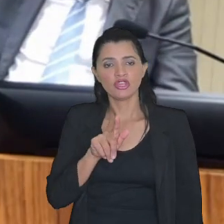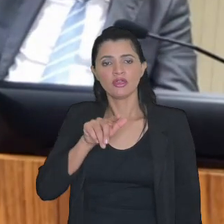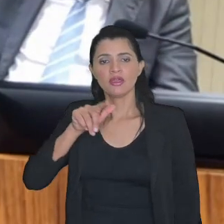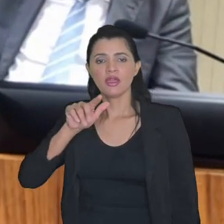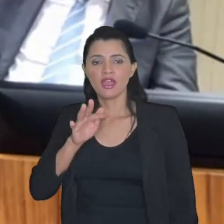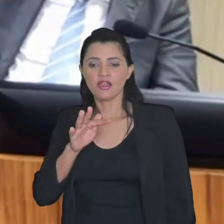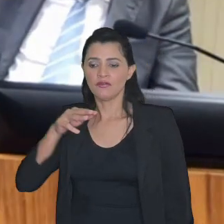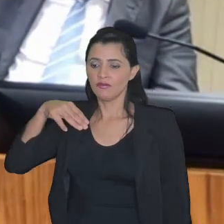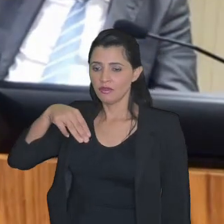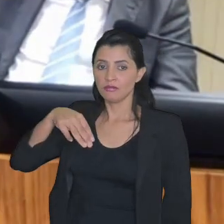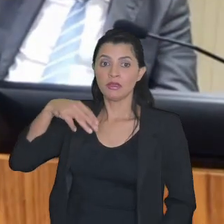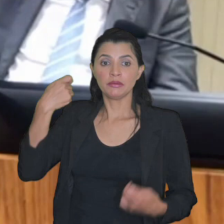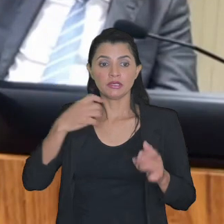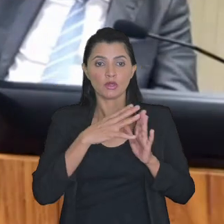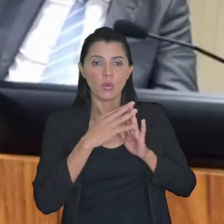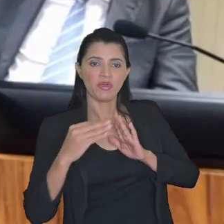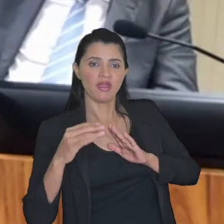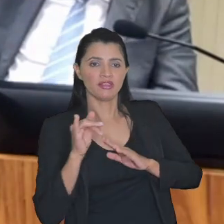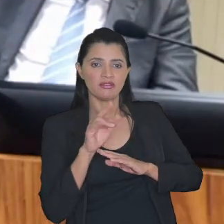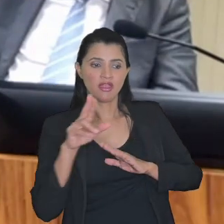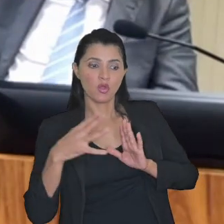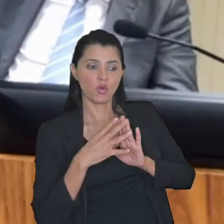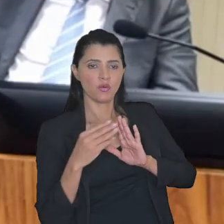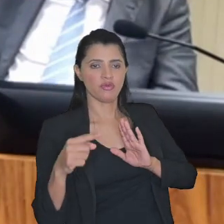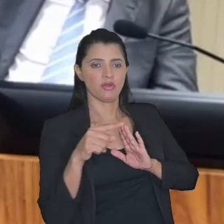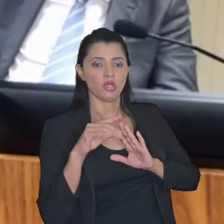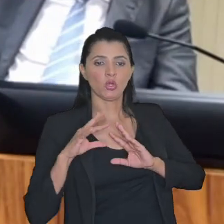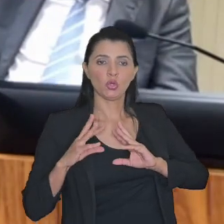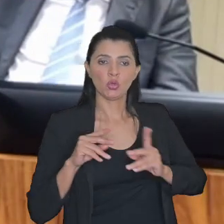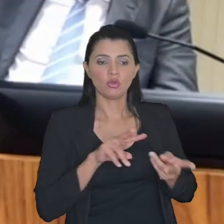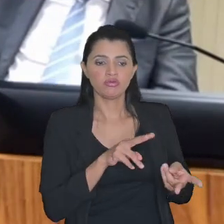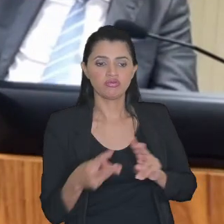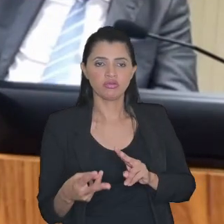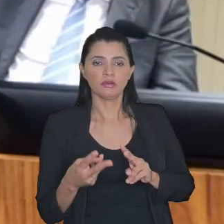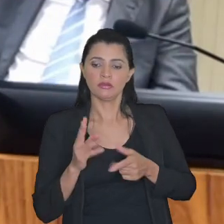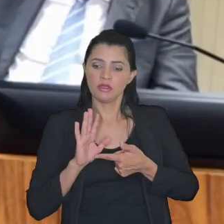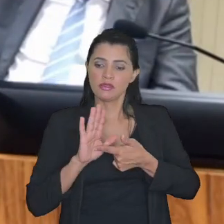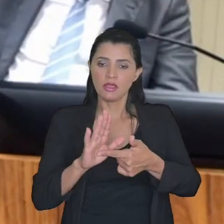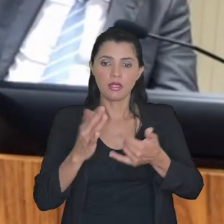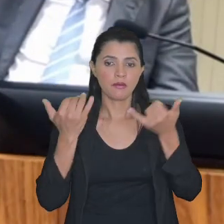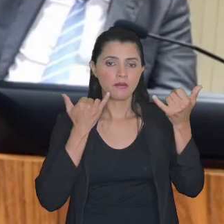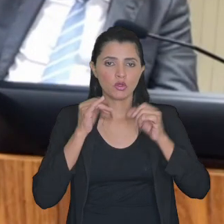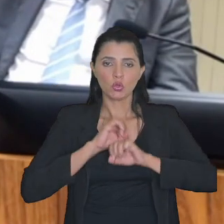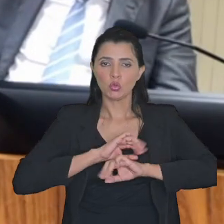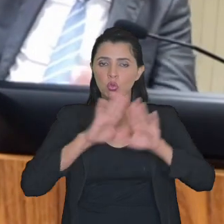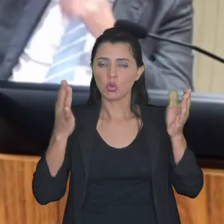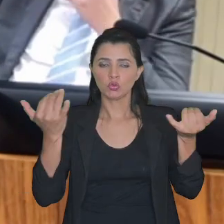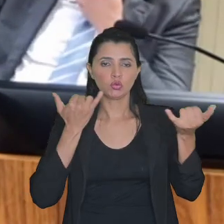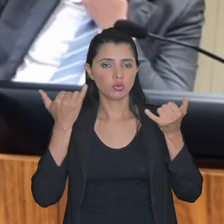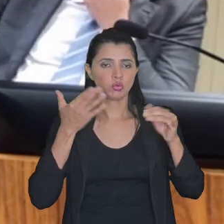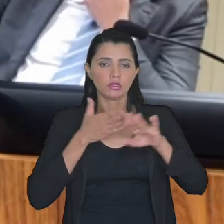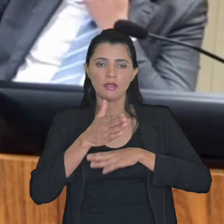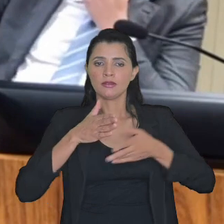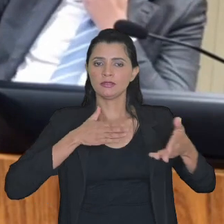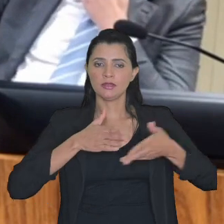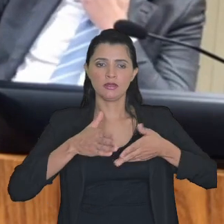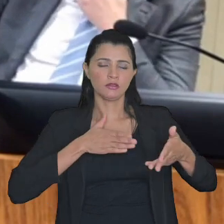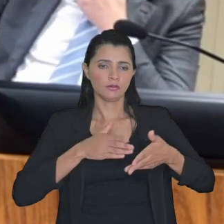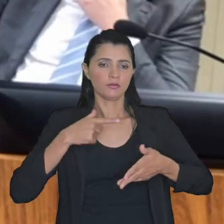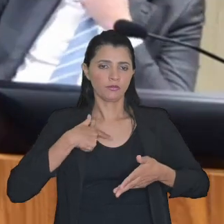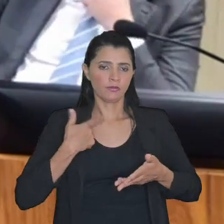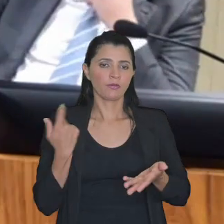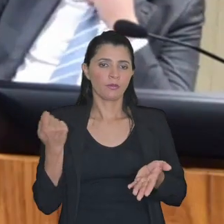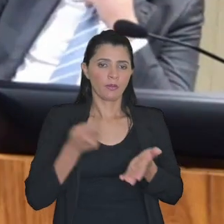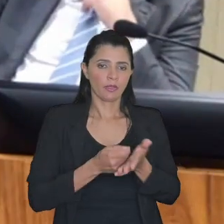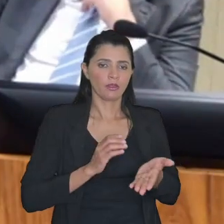receita todas as transações tem que ser tornadas públicas se eu sou contribuinte de um